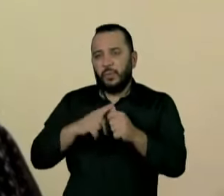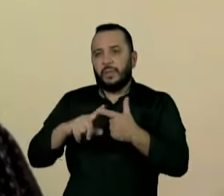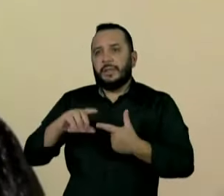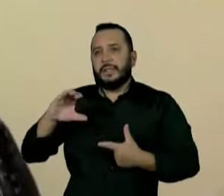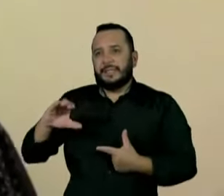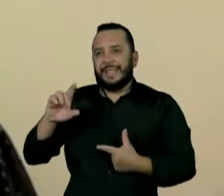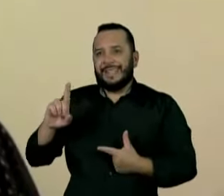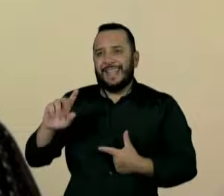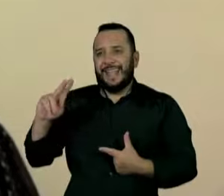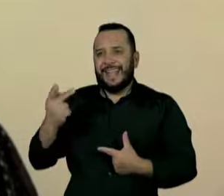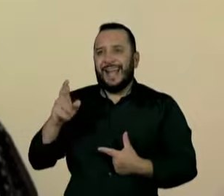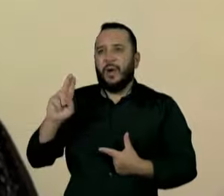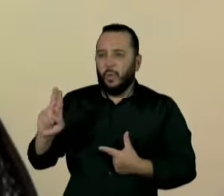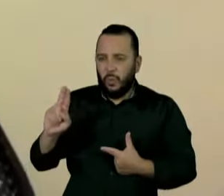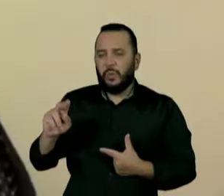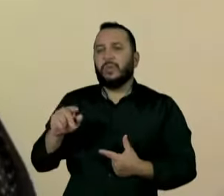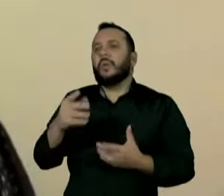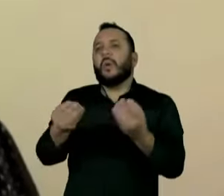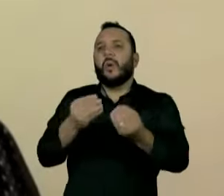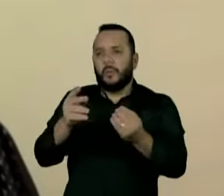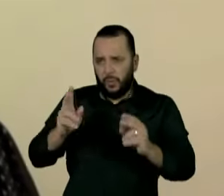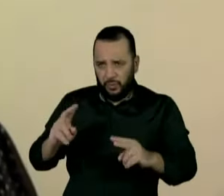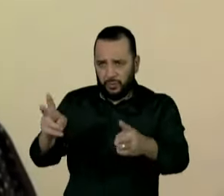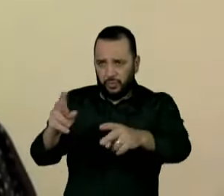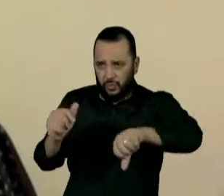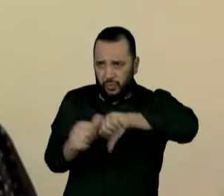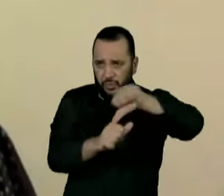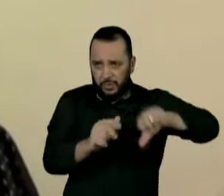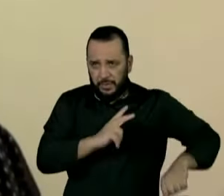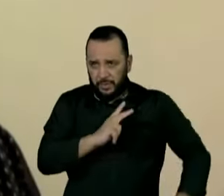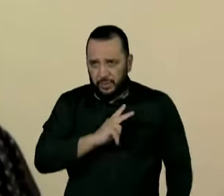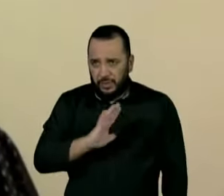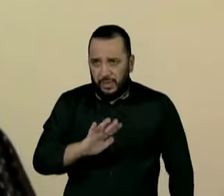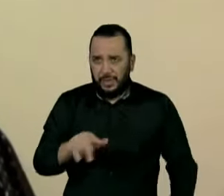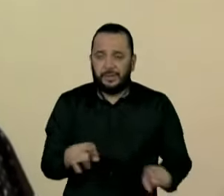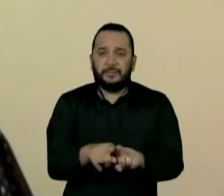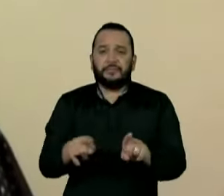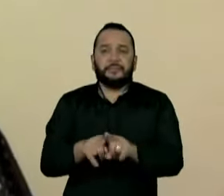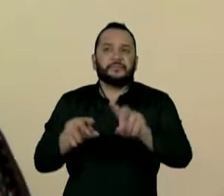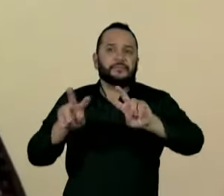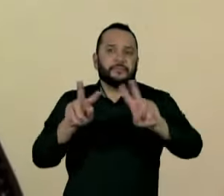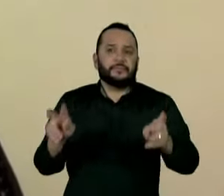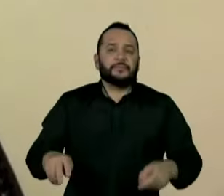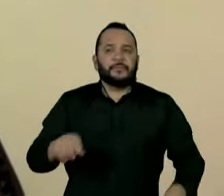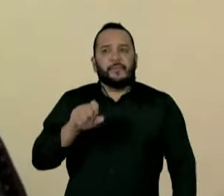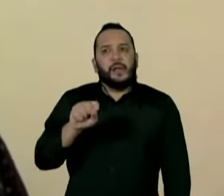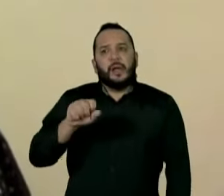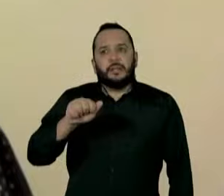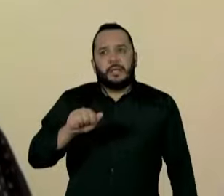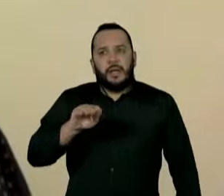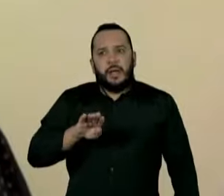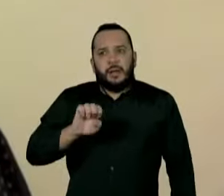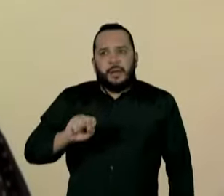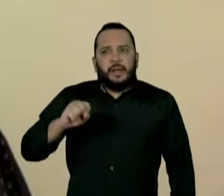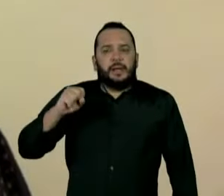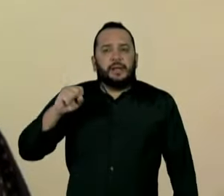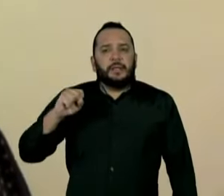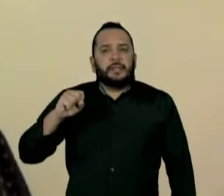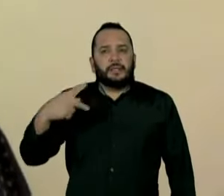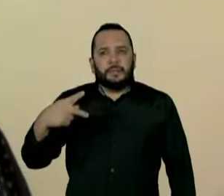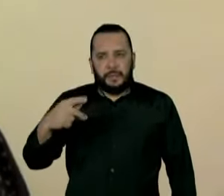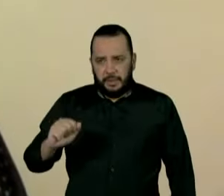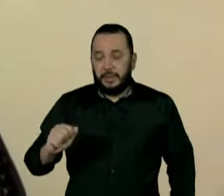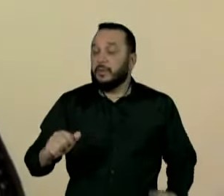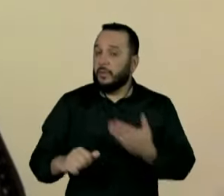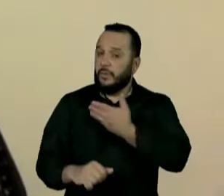O senhor manteria? E já aproveitando também, queria saber a opinião do senhor com relação a Sabesp, que foi um tema muito falado na campanha pelo